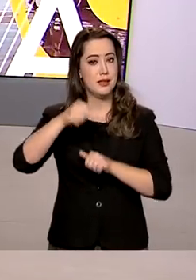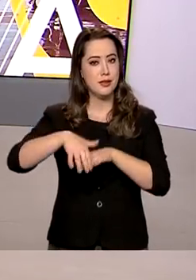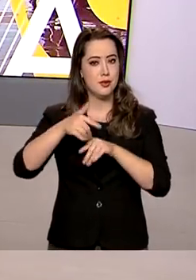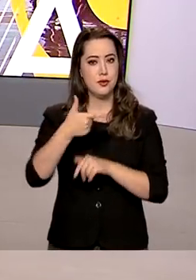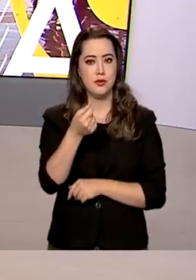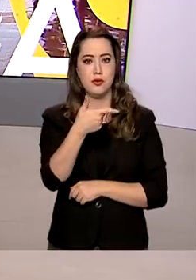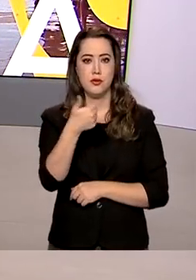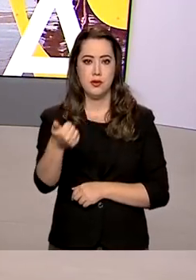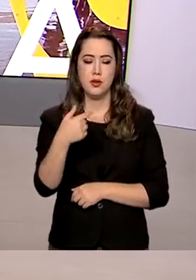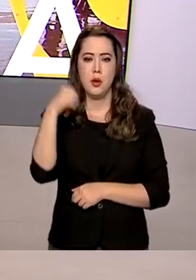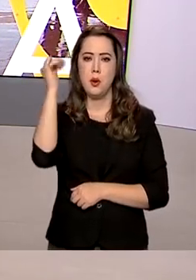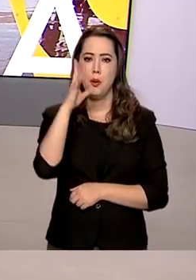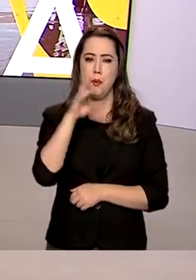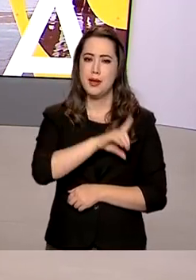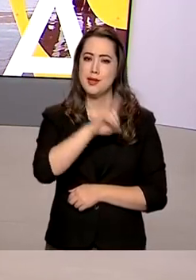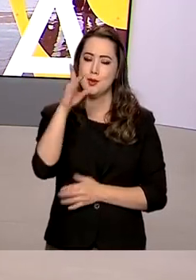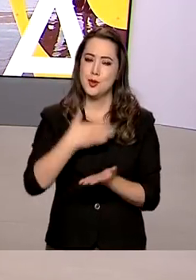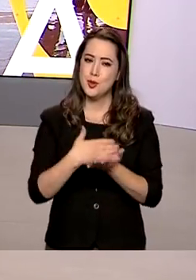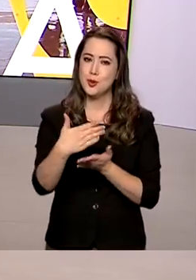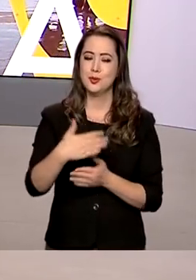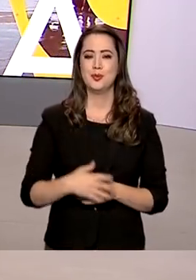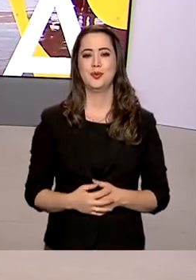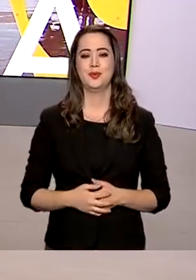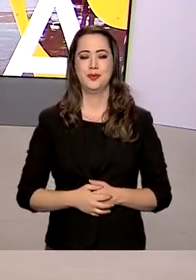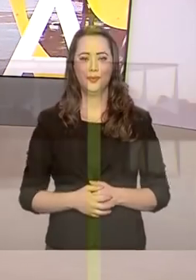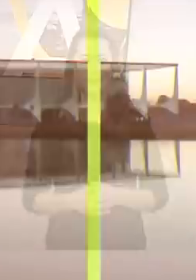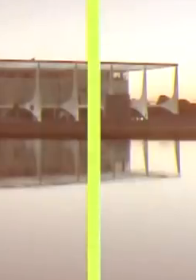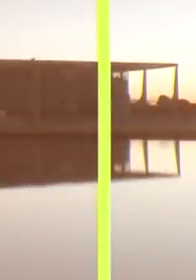2021, o Brasil em Dia está começando.